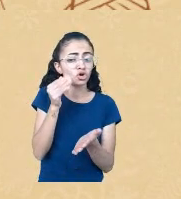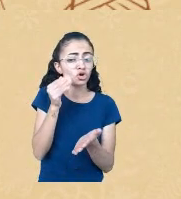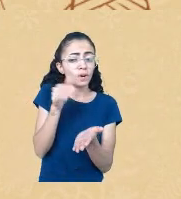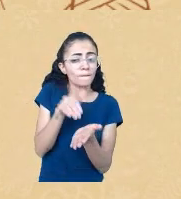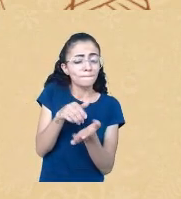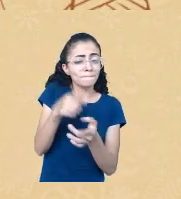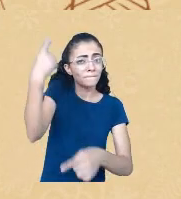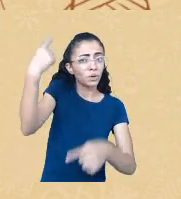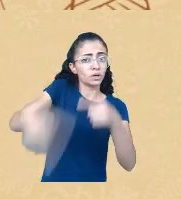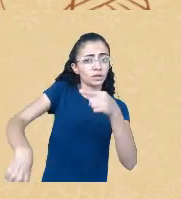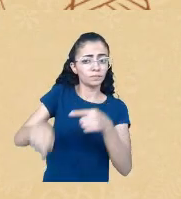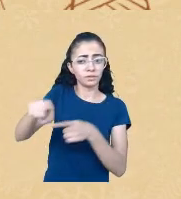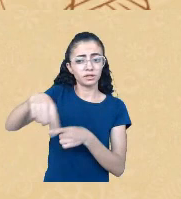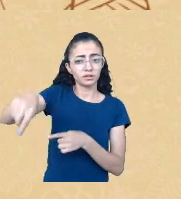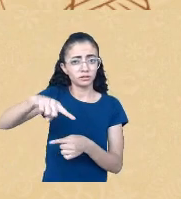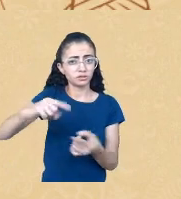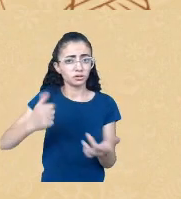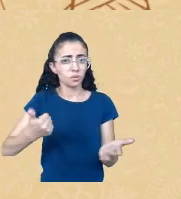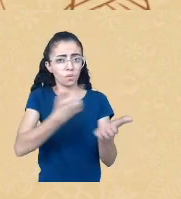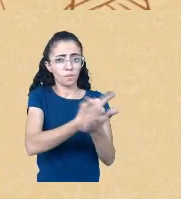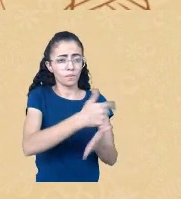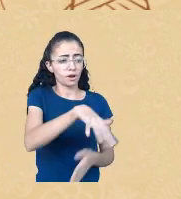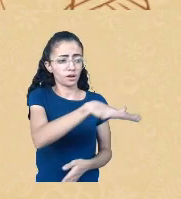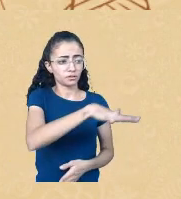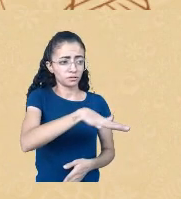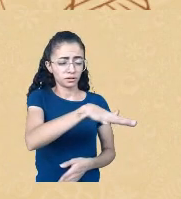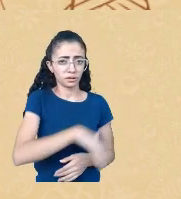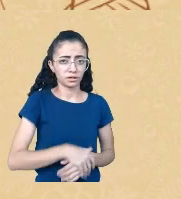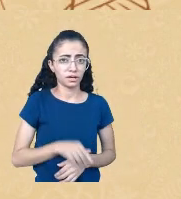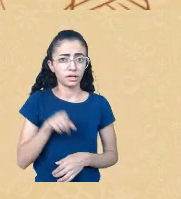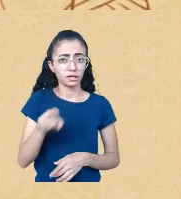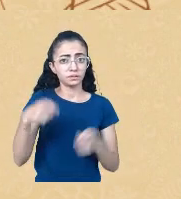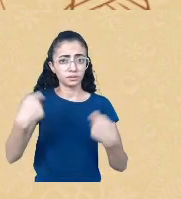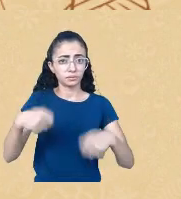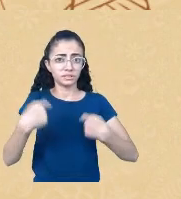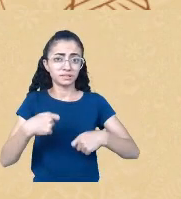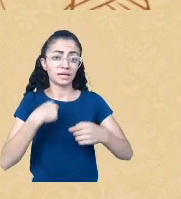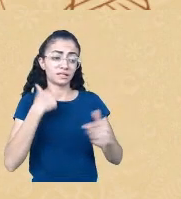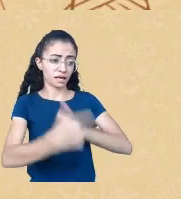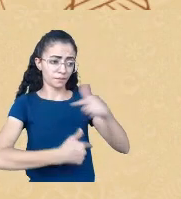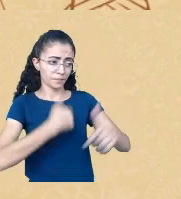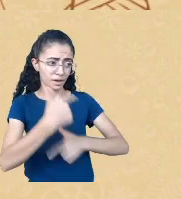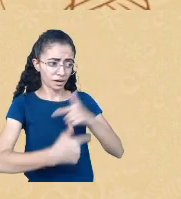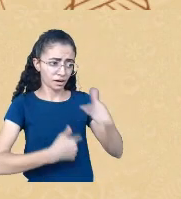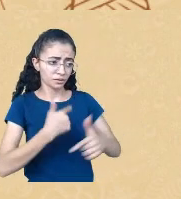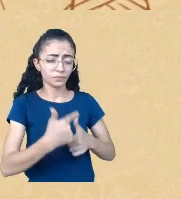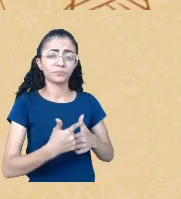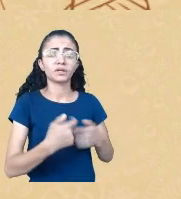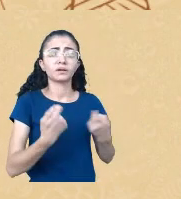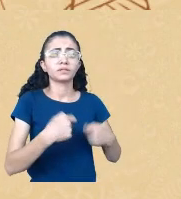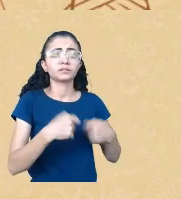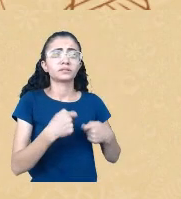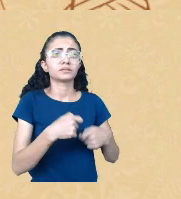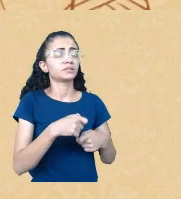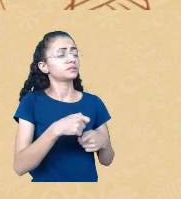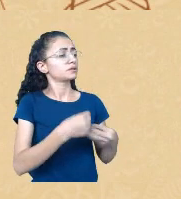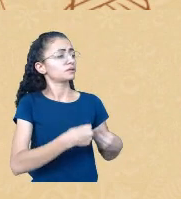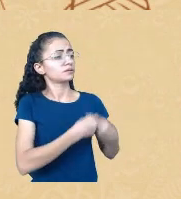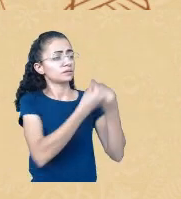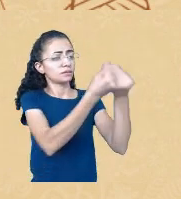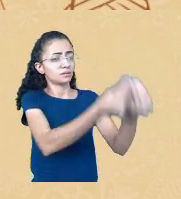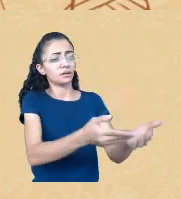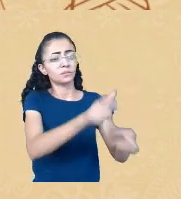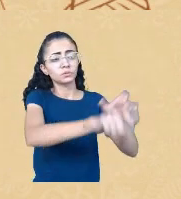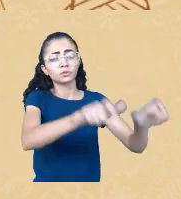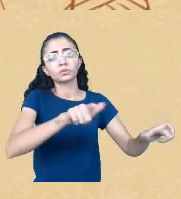necessidade terá de oferecer seu trabalho àquele que tiver capitais para as comprar e aproveitar. Assim consegue